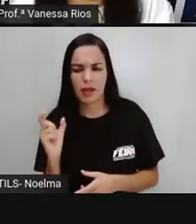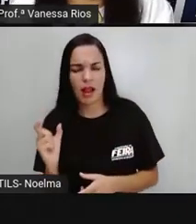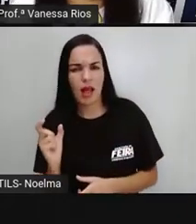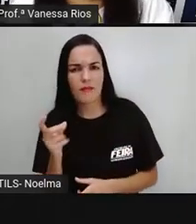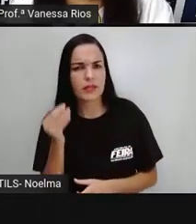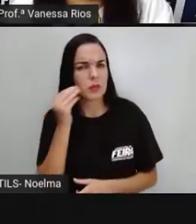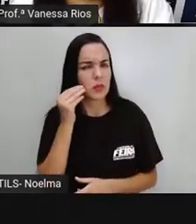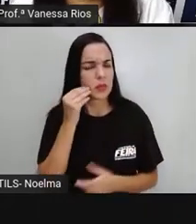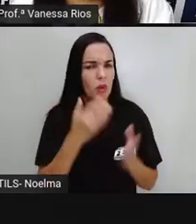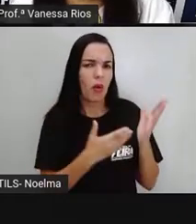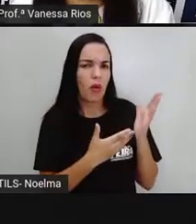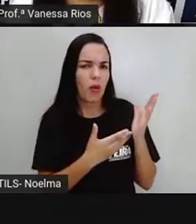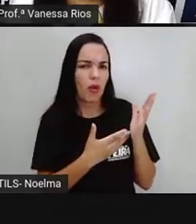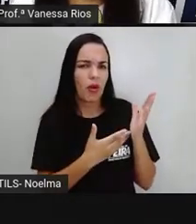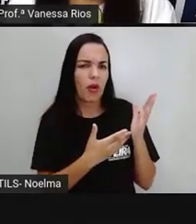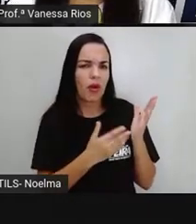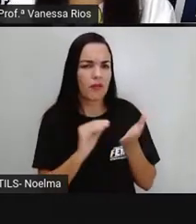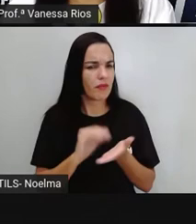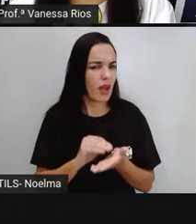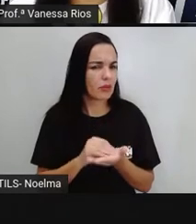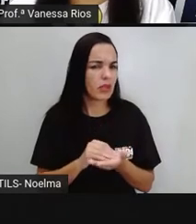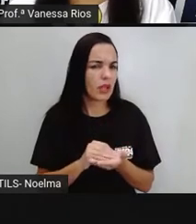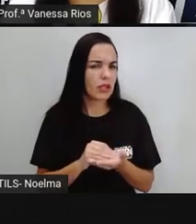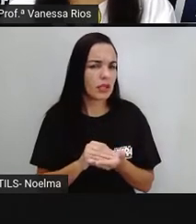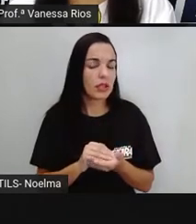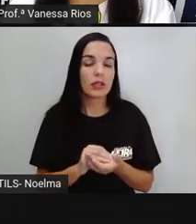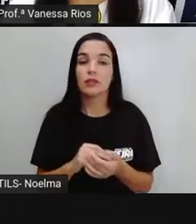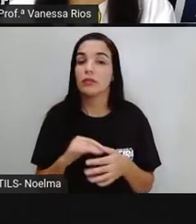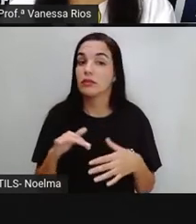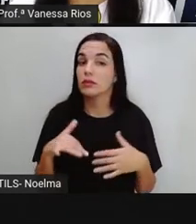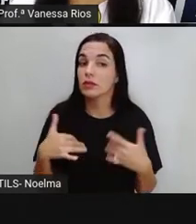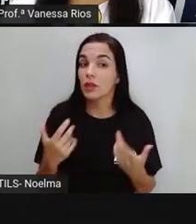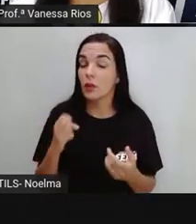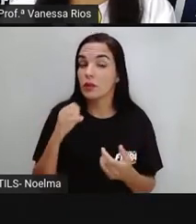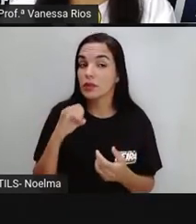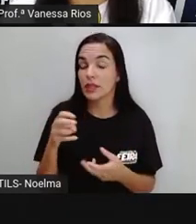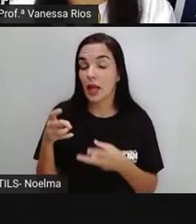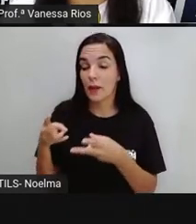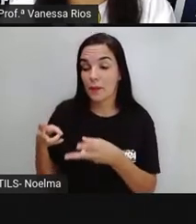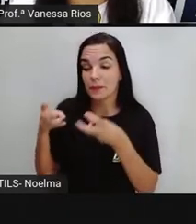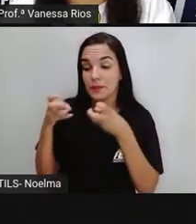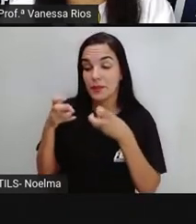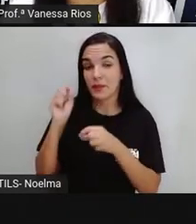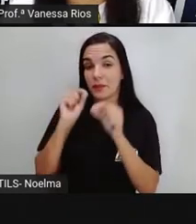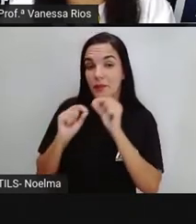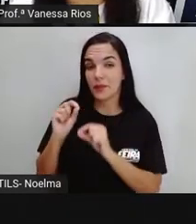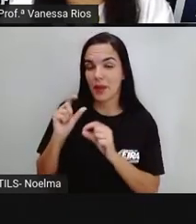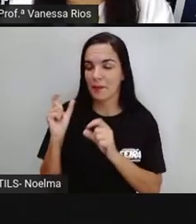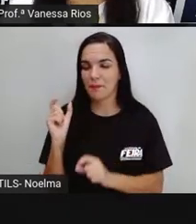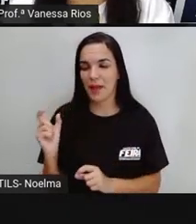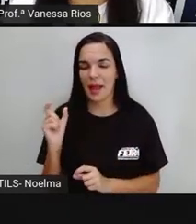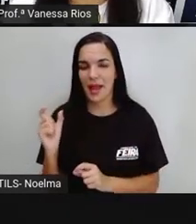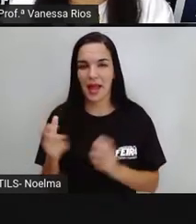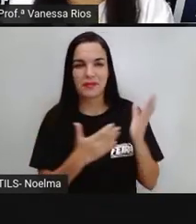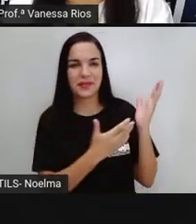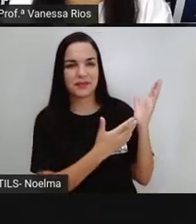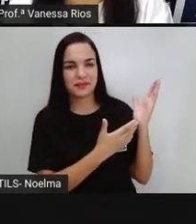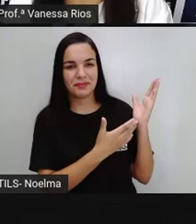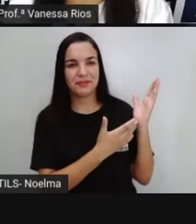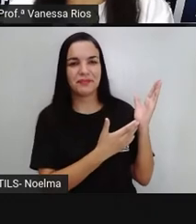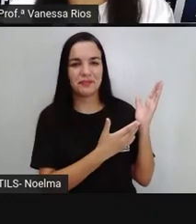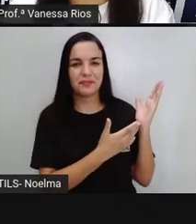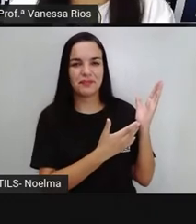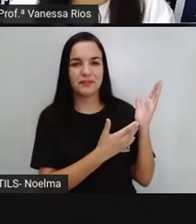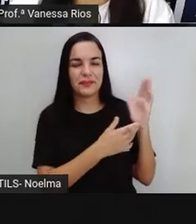que a pró mostrou? Olhem só. Se nós observarmos estas palavras, né? Abóbora.